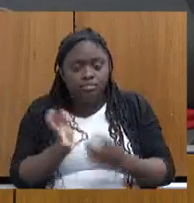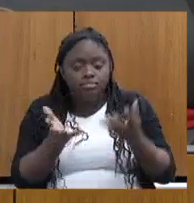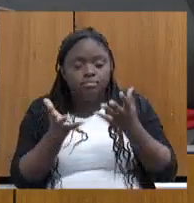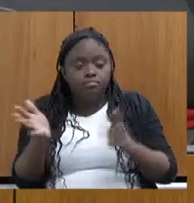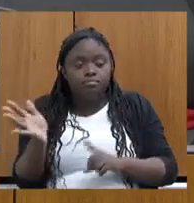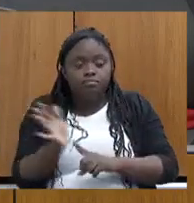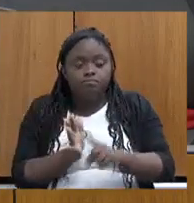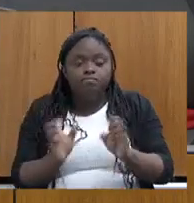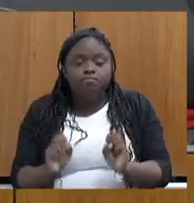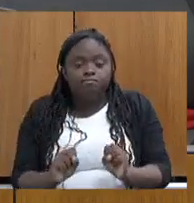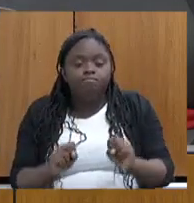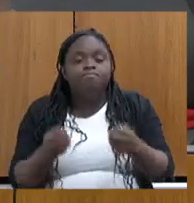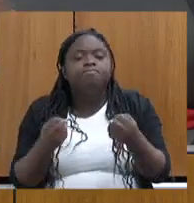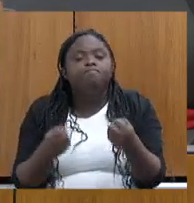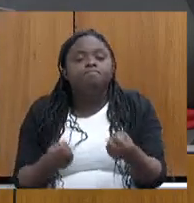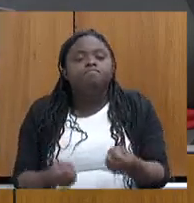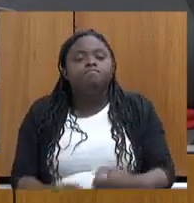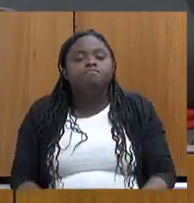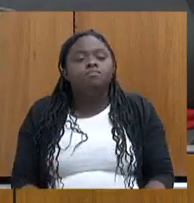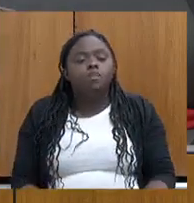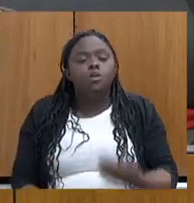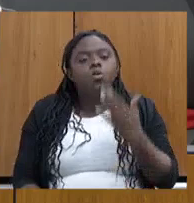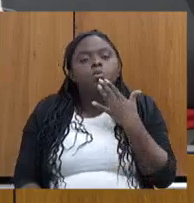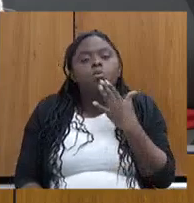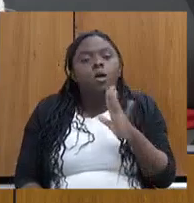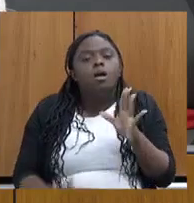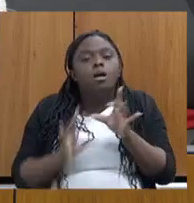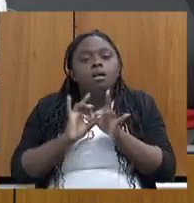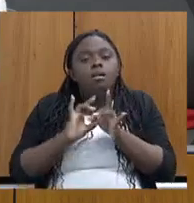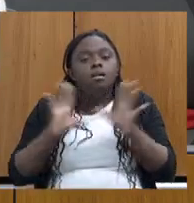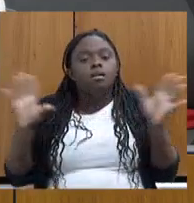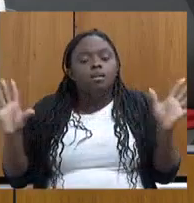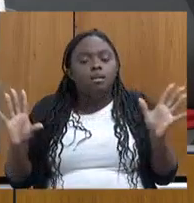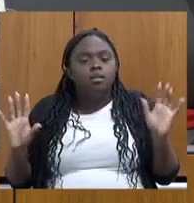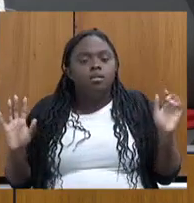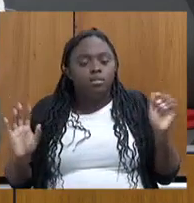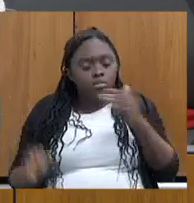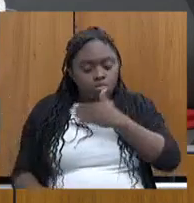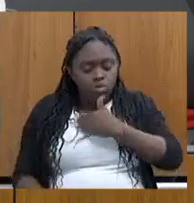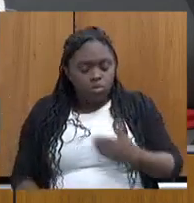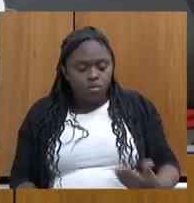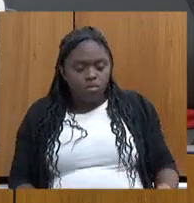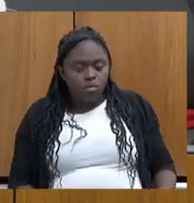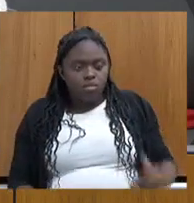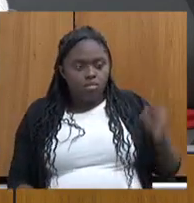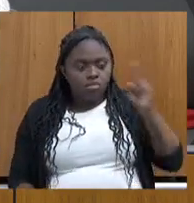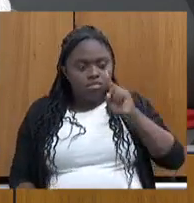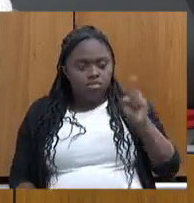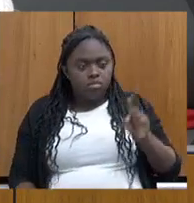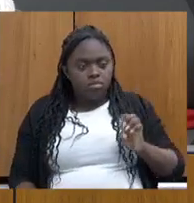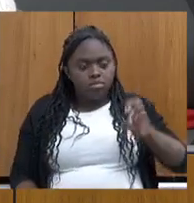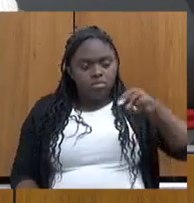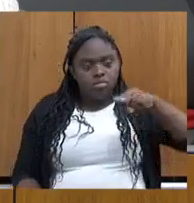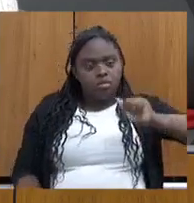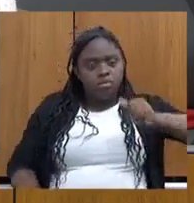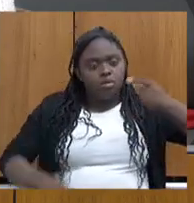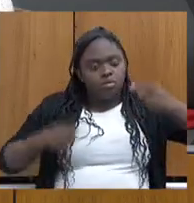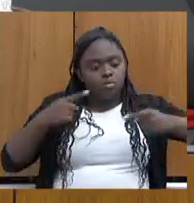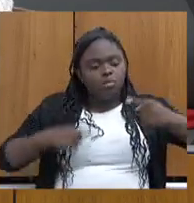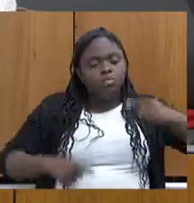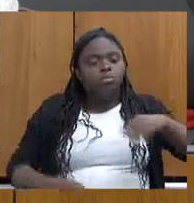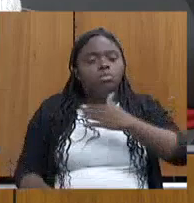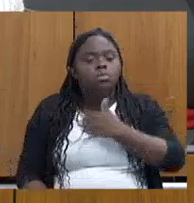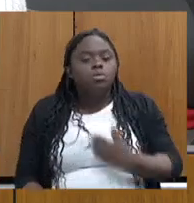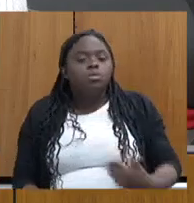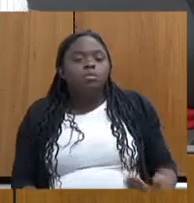pergunta do Célice Trossel. Qual é a disposição do governo Zema em dialogar com o governo federal, agora